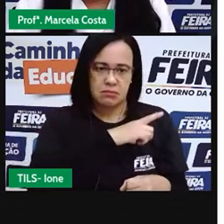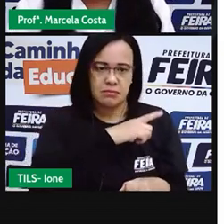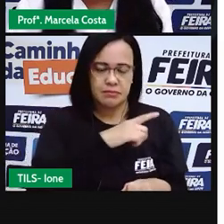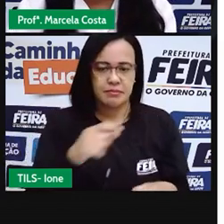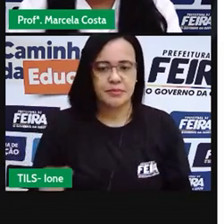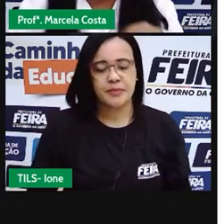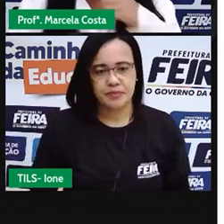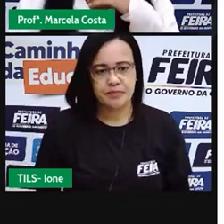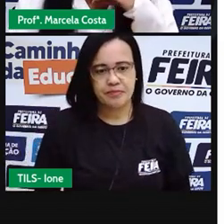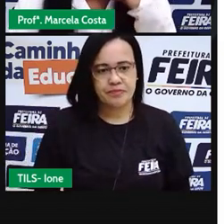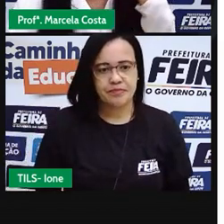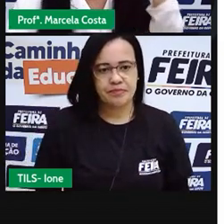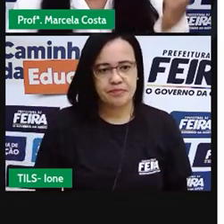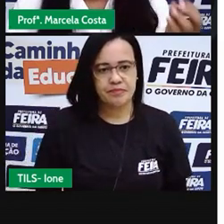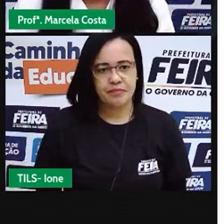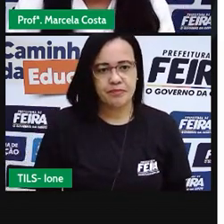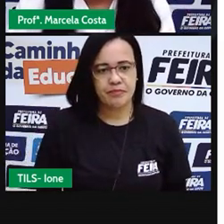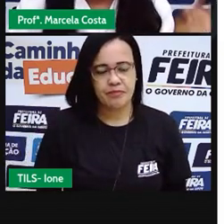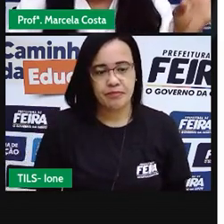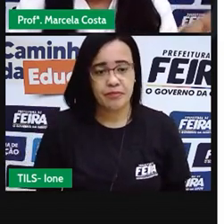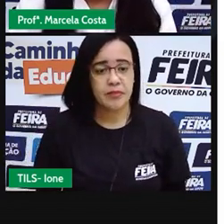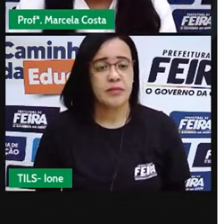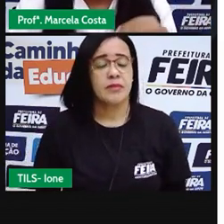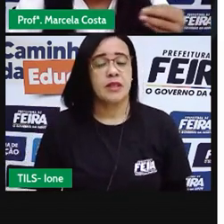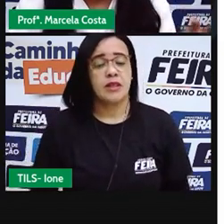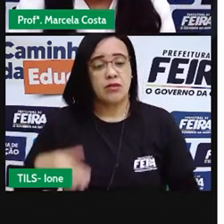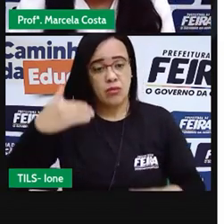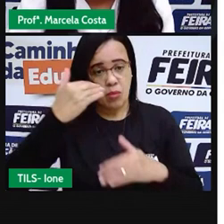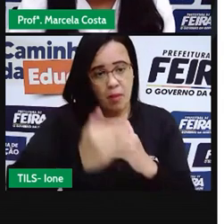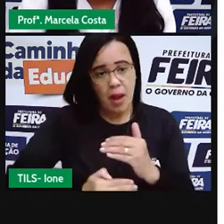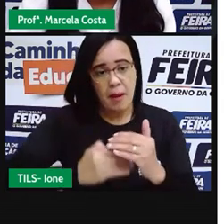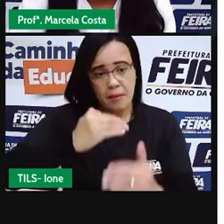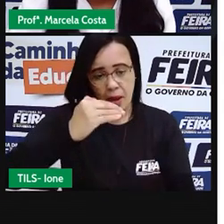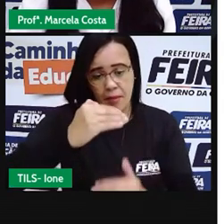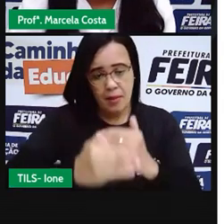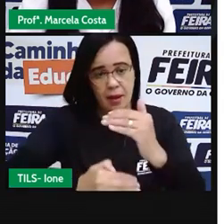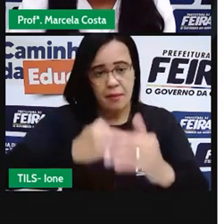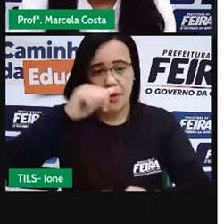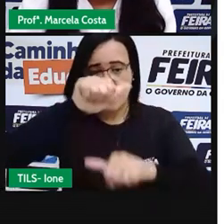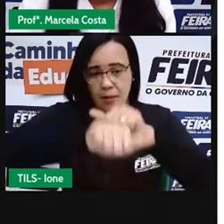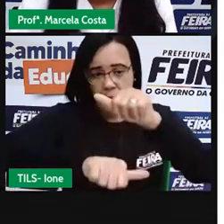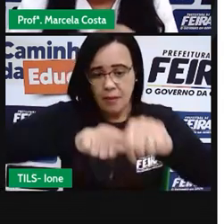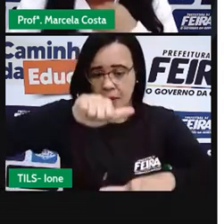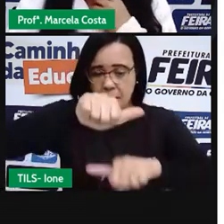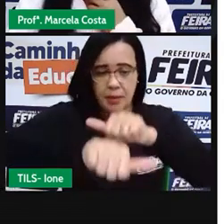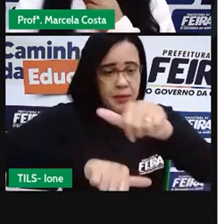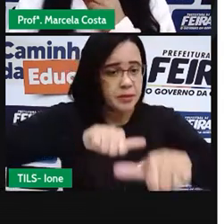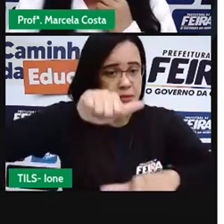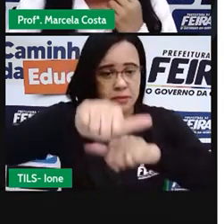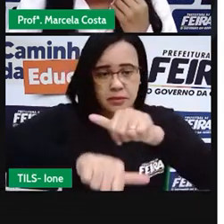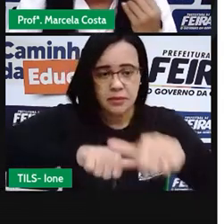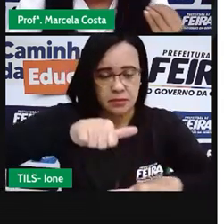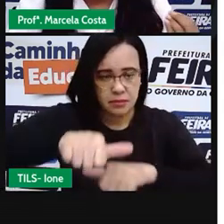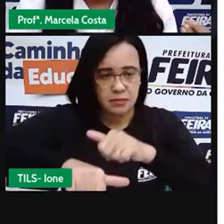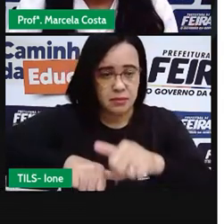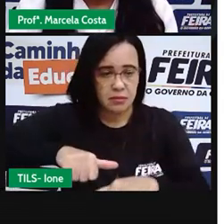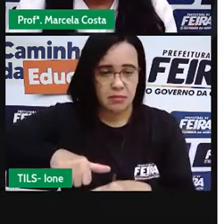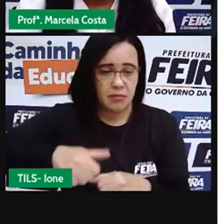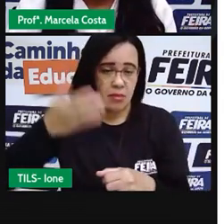ela foi passando por modificações, e lá em